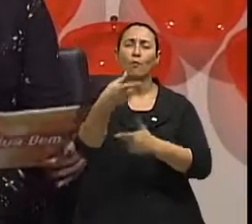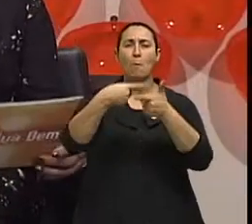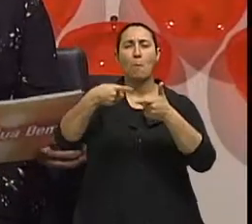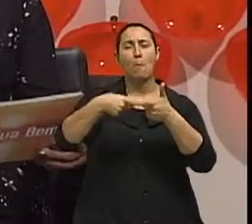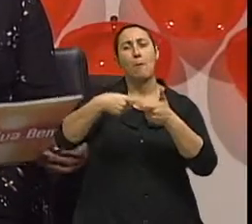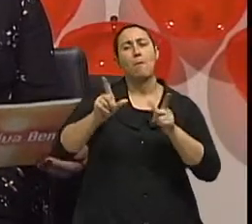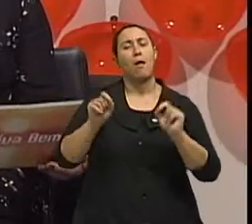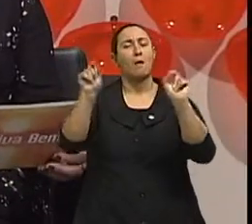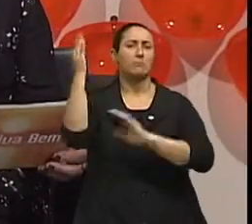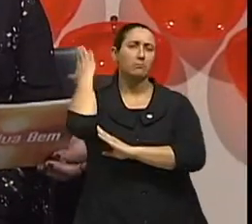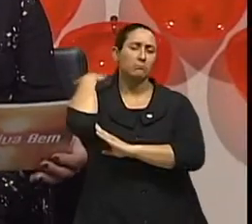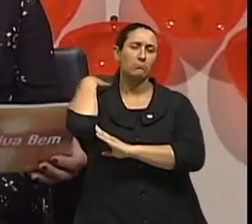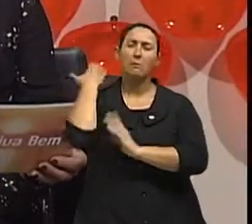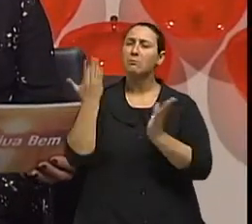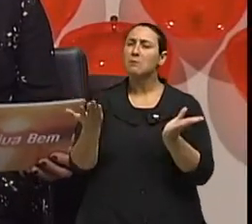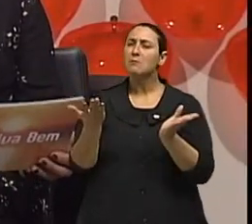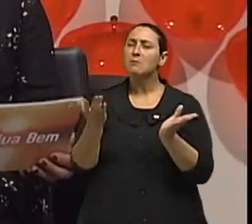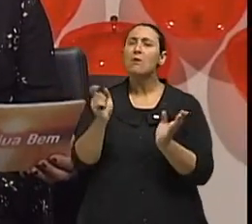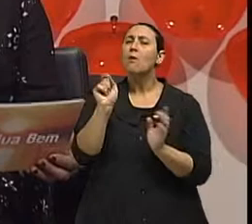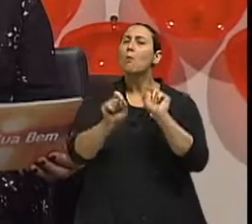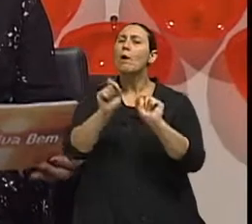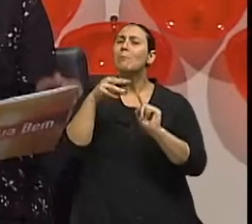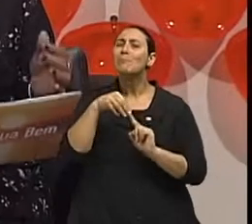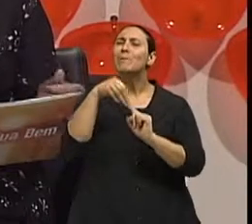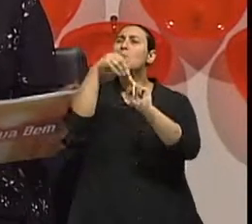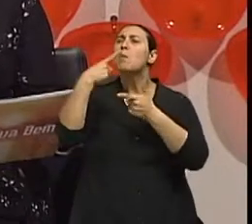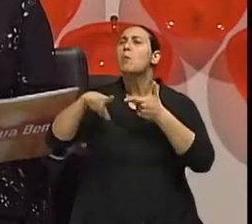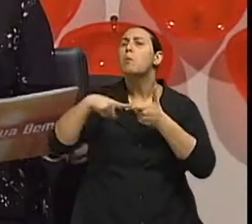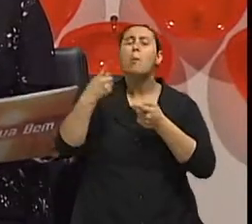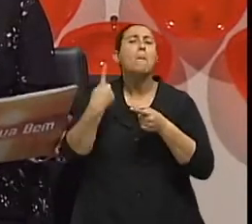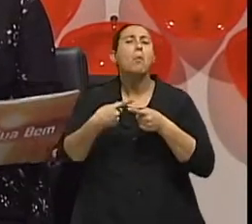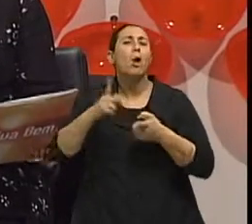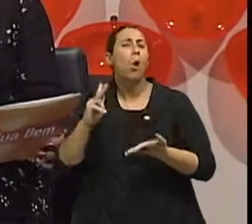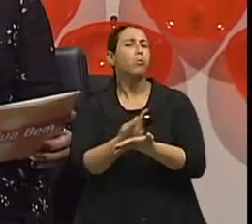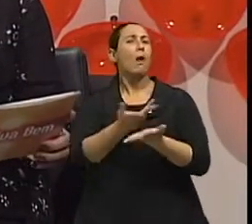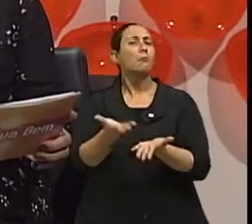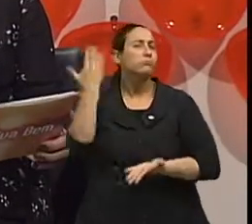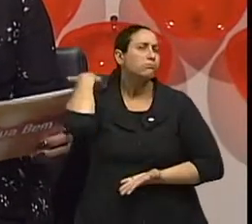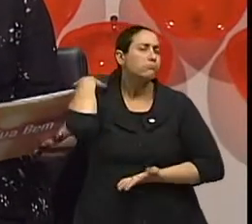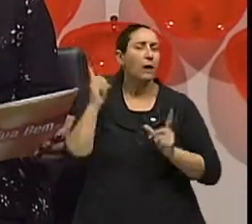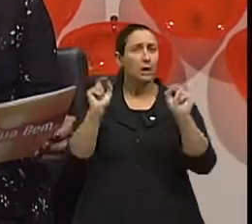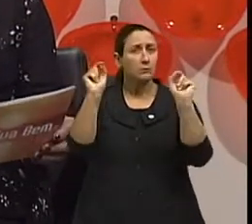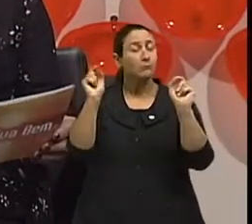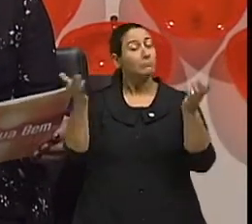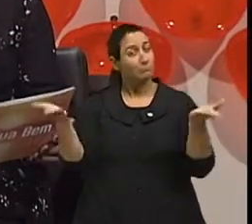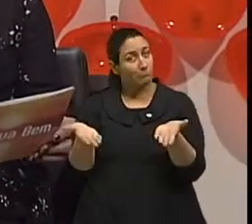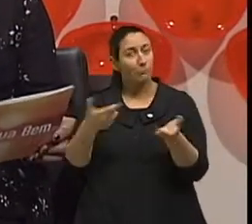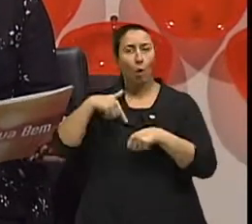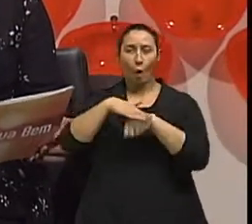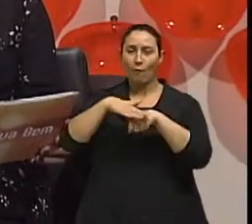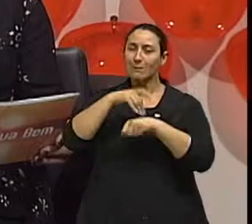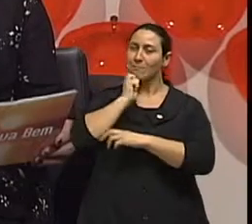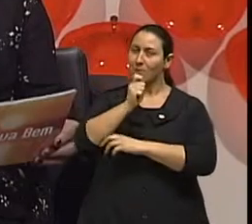Quais são as principais causas do câncer de pulmão? Pois é isso que a gente vai ver aqui durante o nosso programa. Eu converso agora então